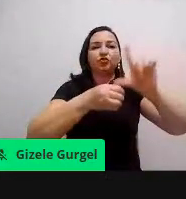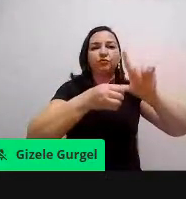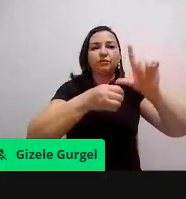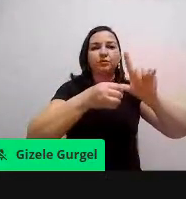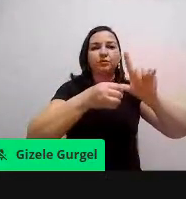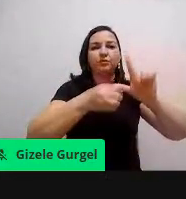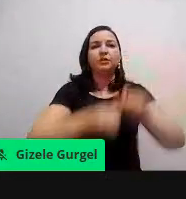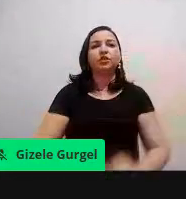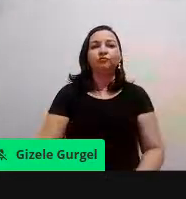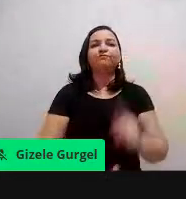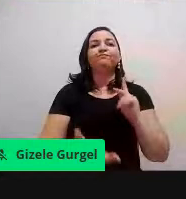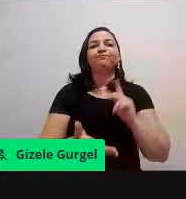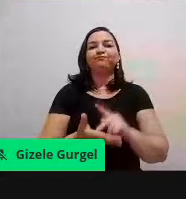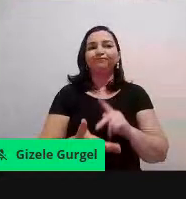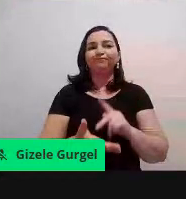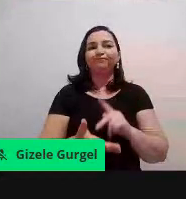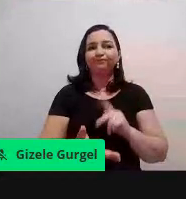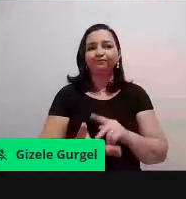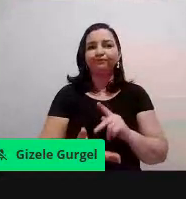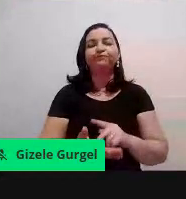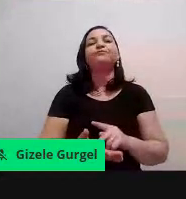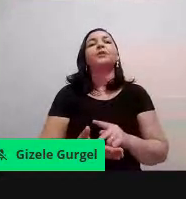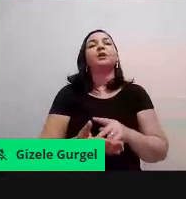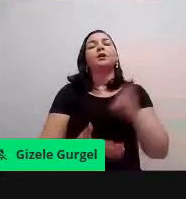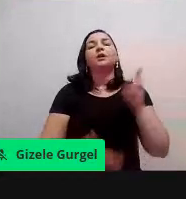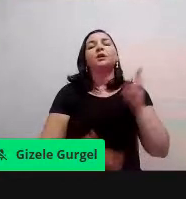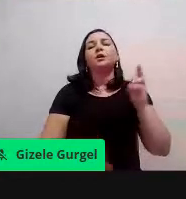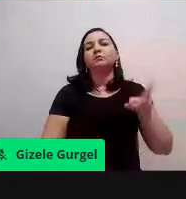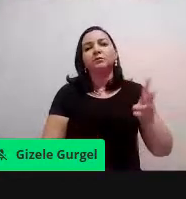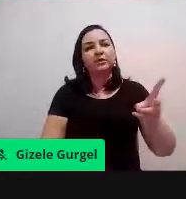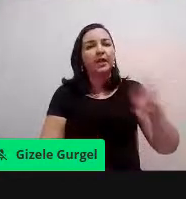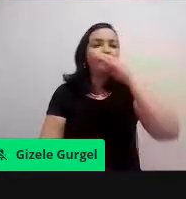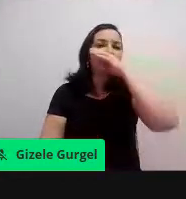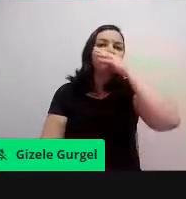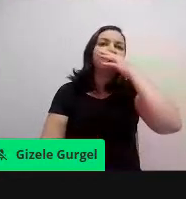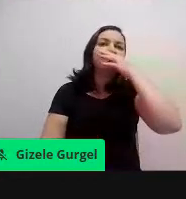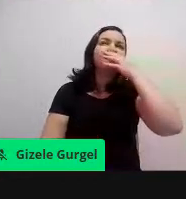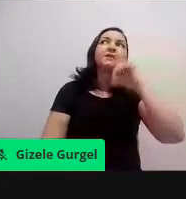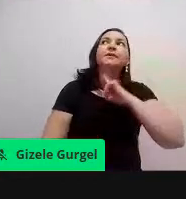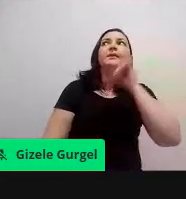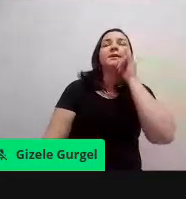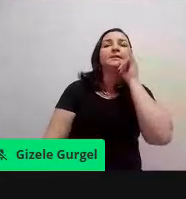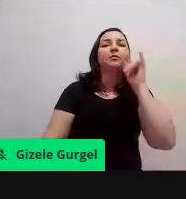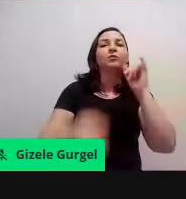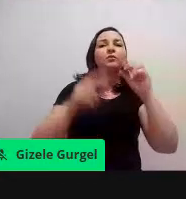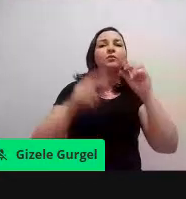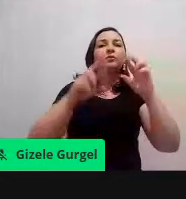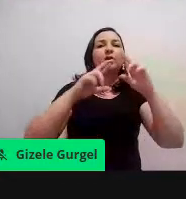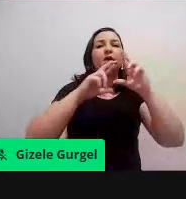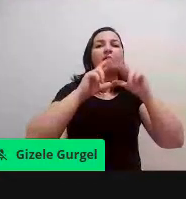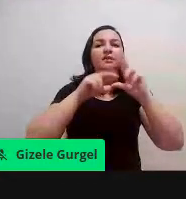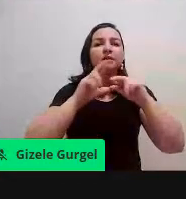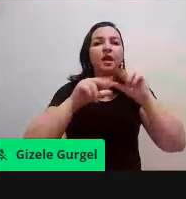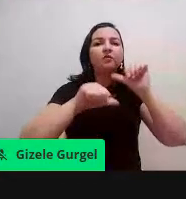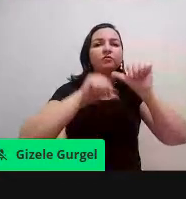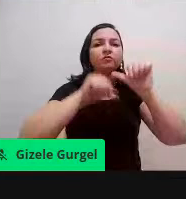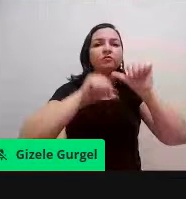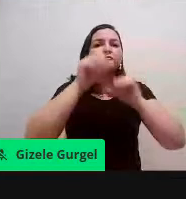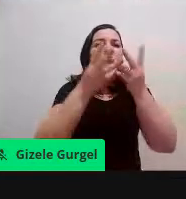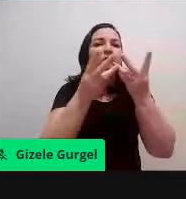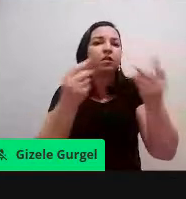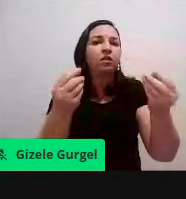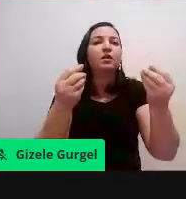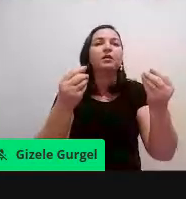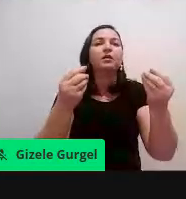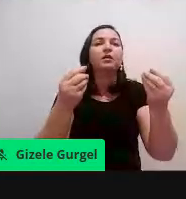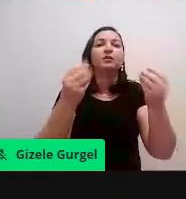todo esse resíduo, não é, é reciclável, passível de reciclagem, aumentou, né, tendo cuidado que nem